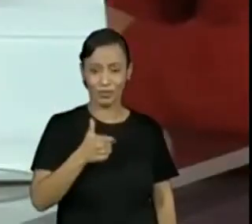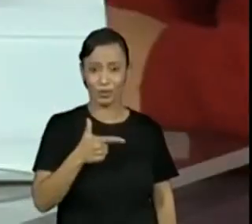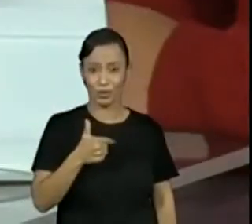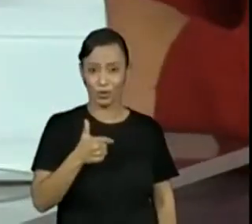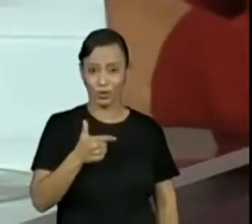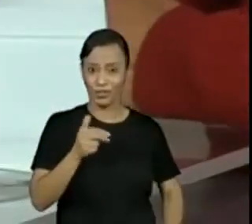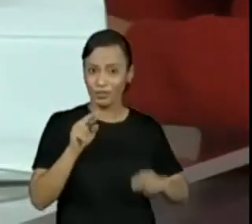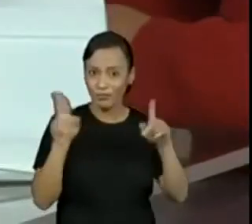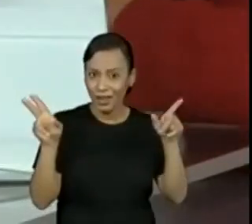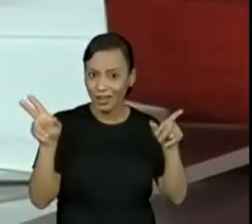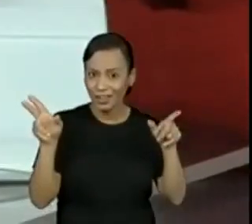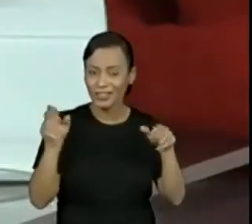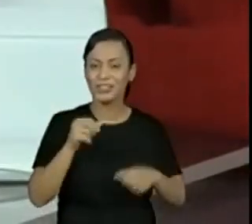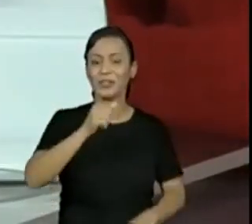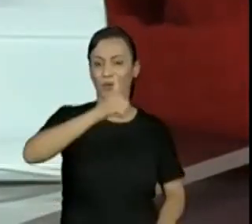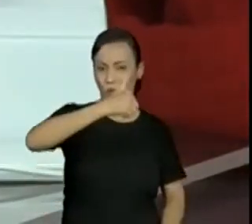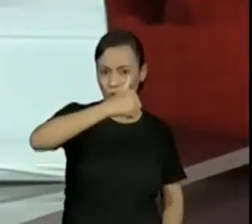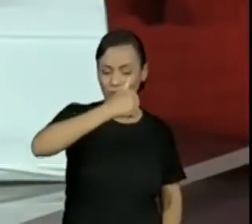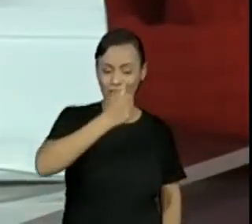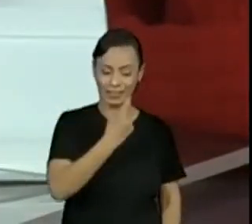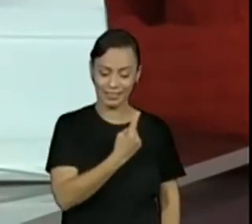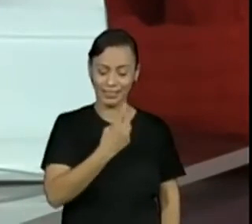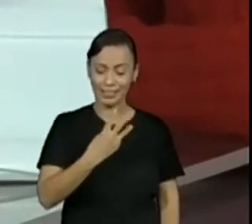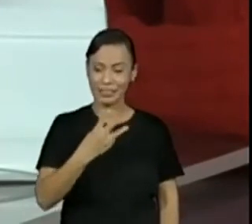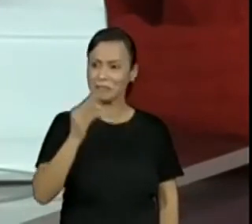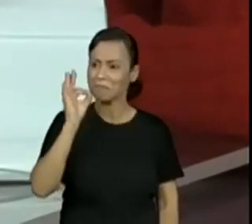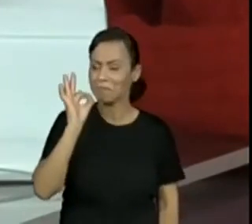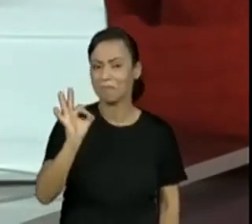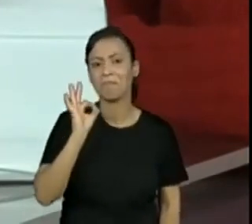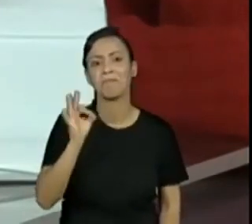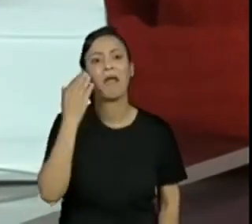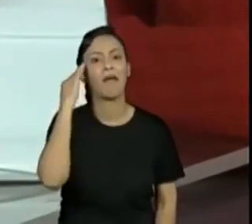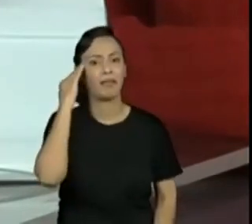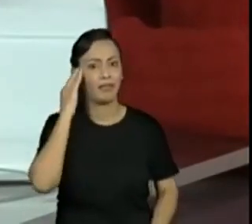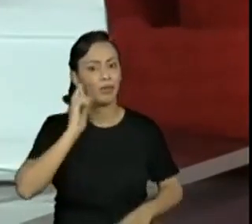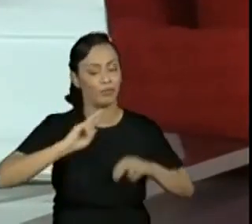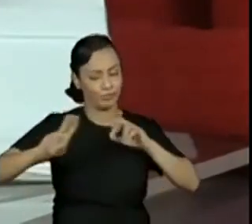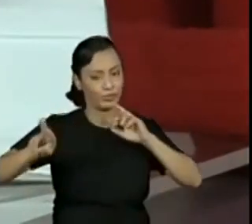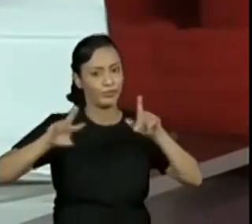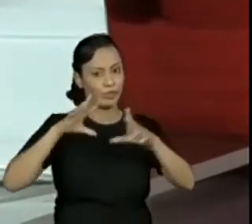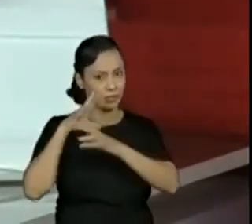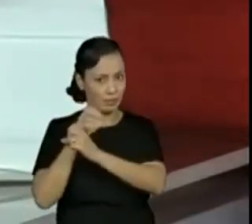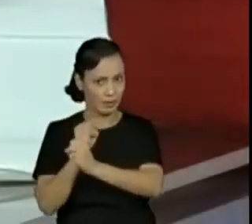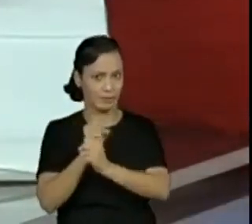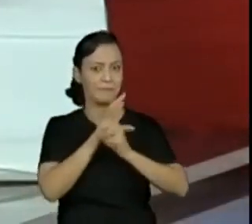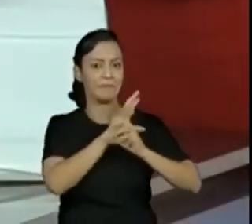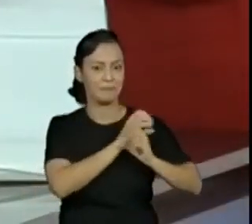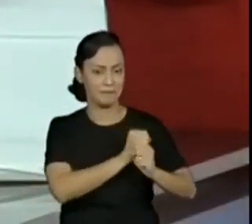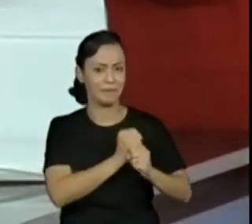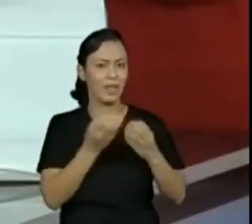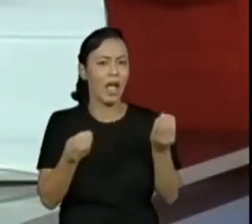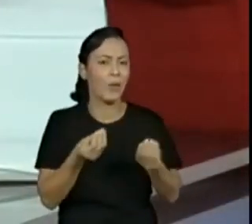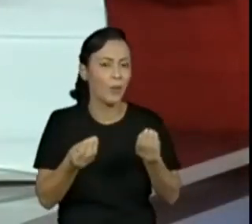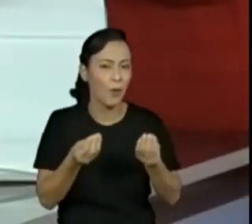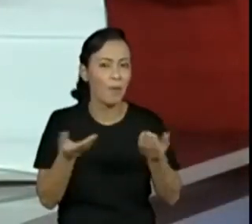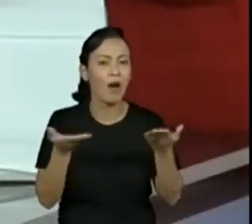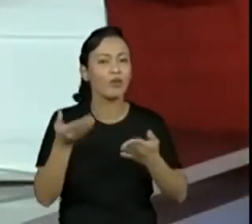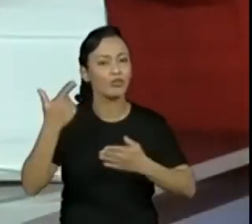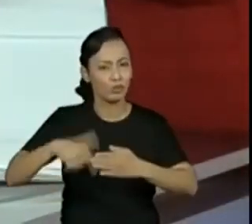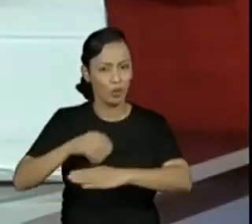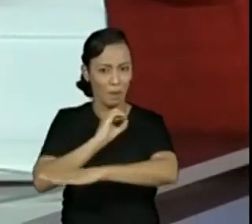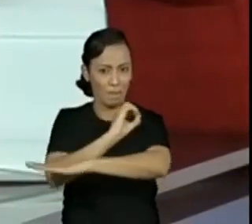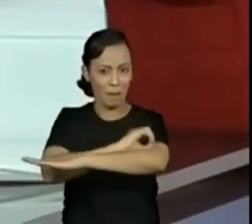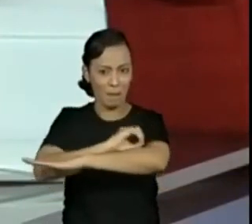Mas nós queremos saber os dois juntos. A quer saber o total. Então, pode contar para a gente? Vamos contar de Tudinho, porque a gente vai usar a